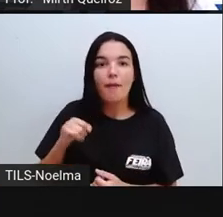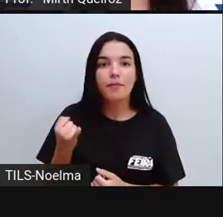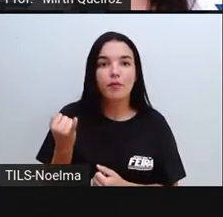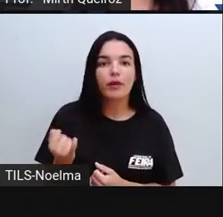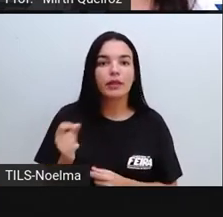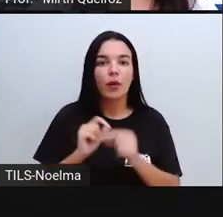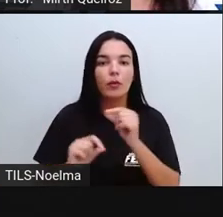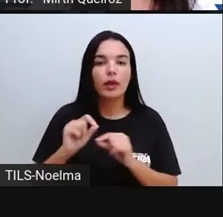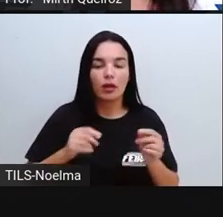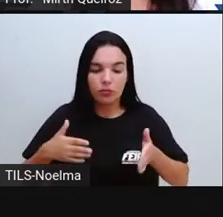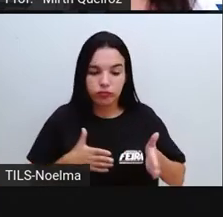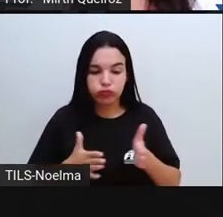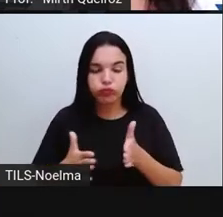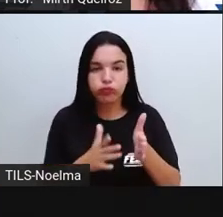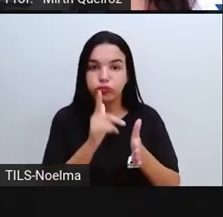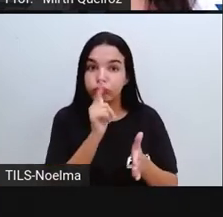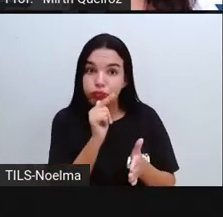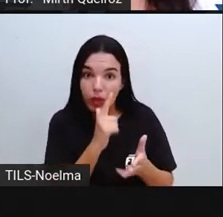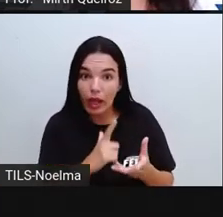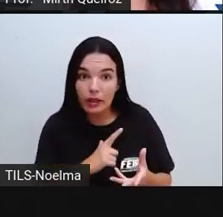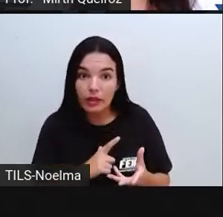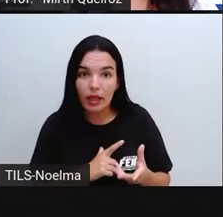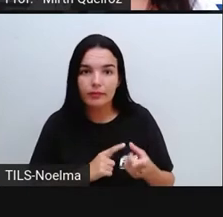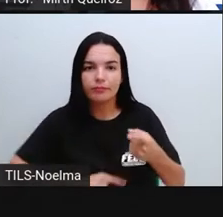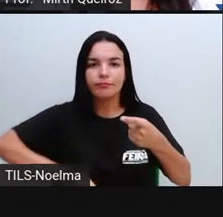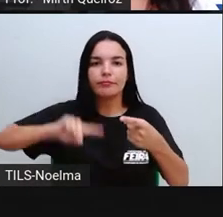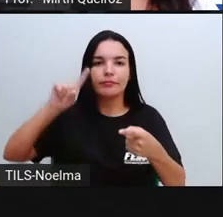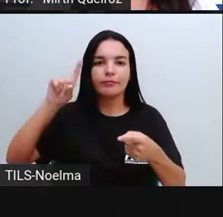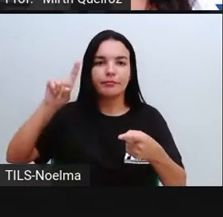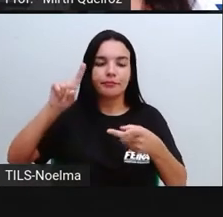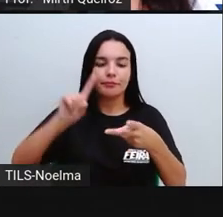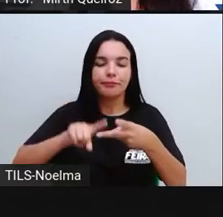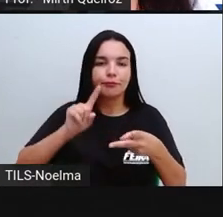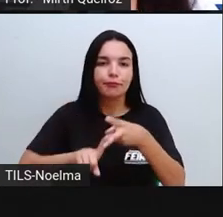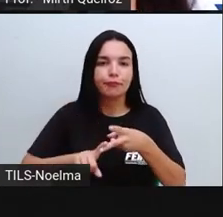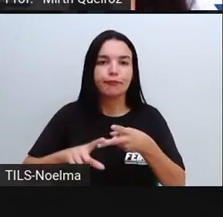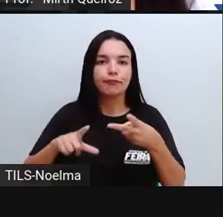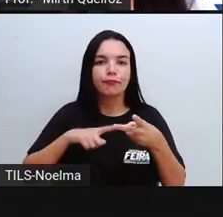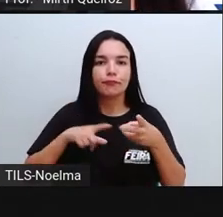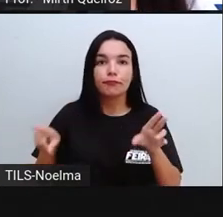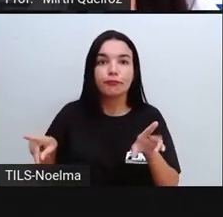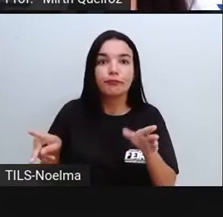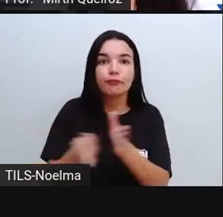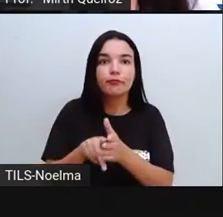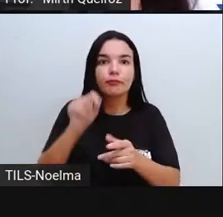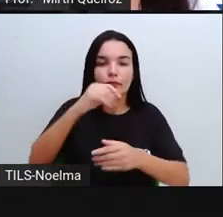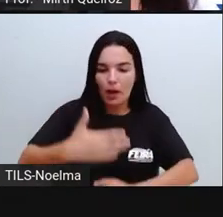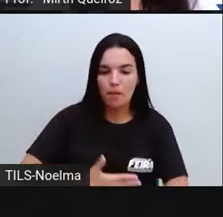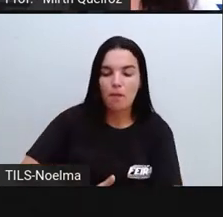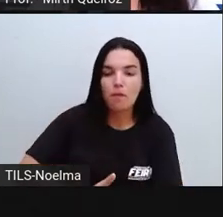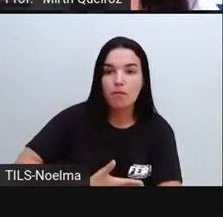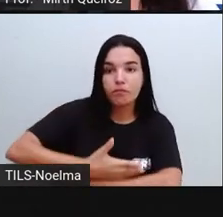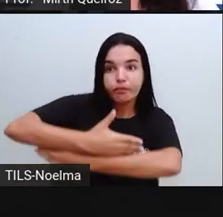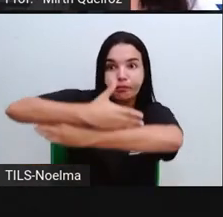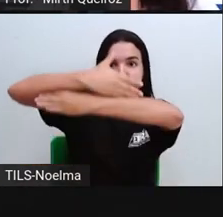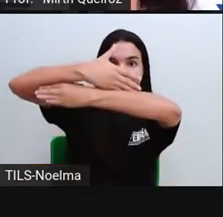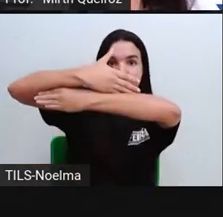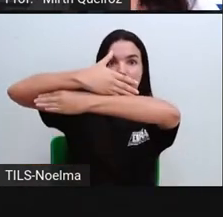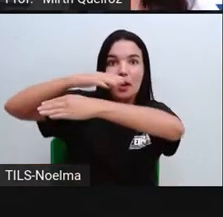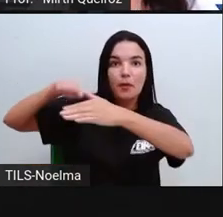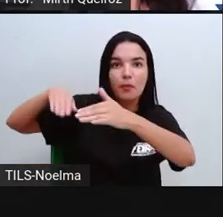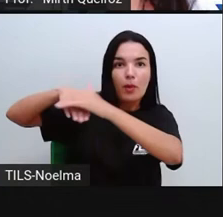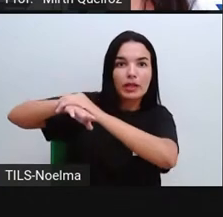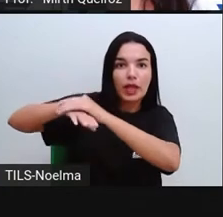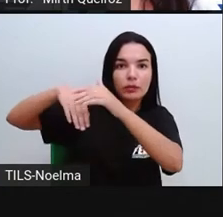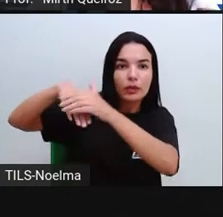de um rio. É constituída de uma barragem, que é onde a água vai ficar ali represada, né? Um